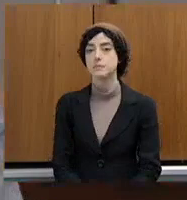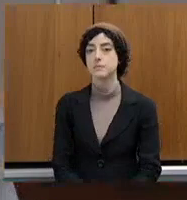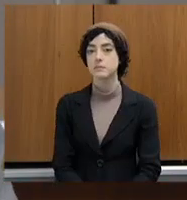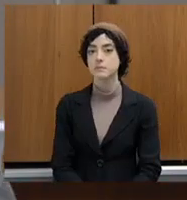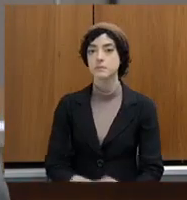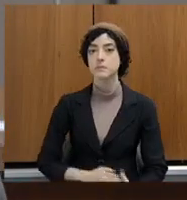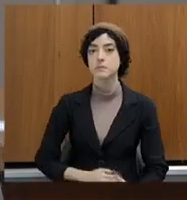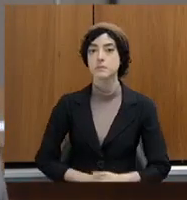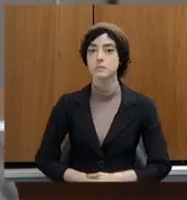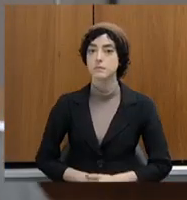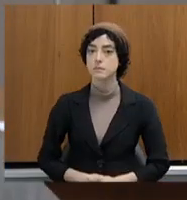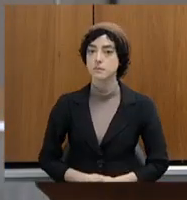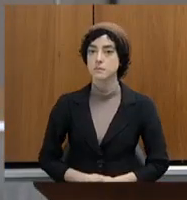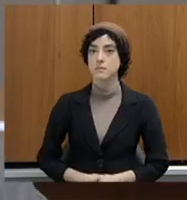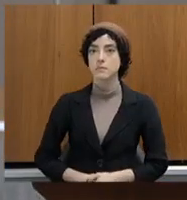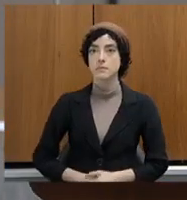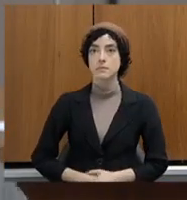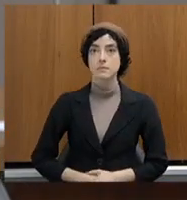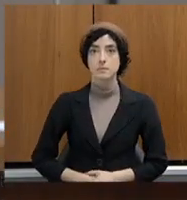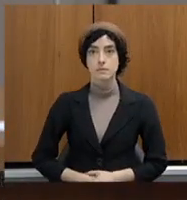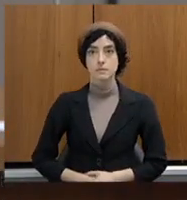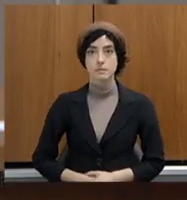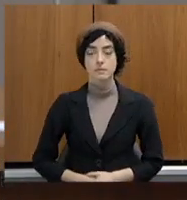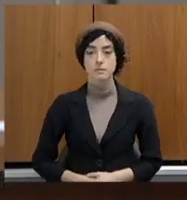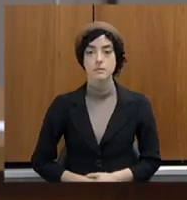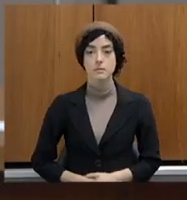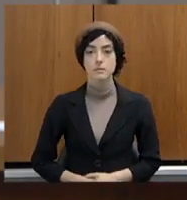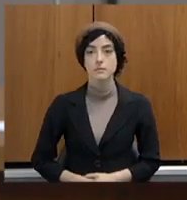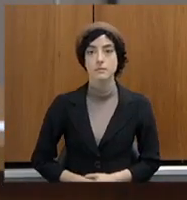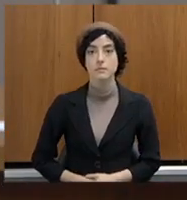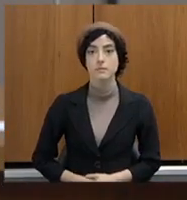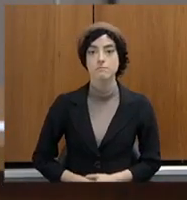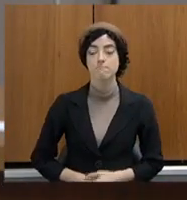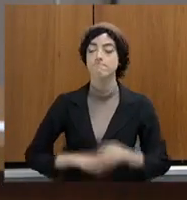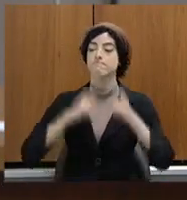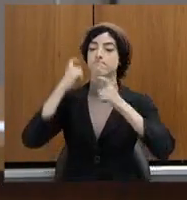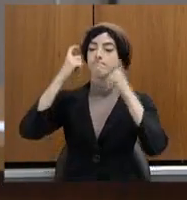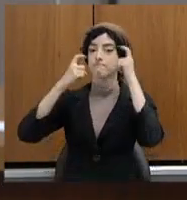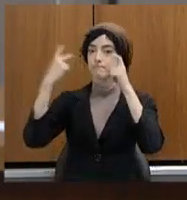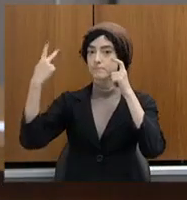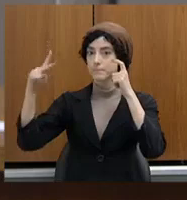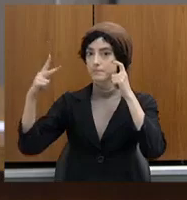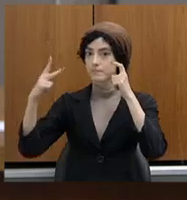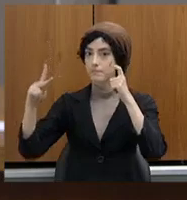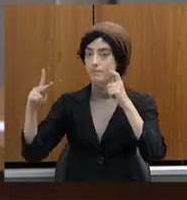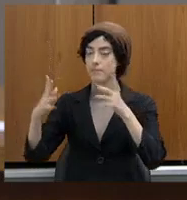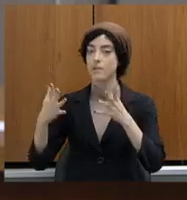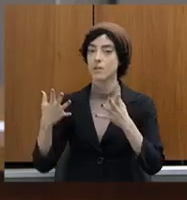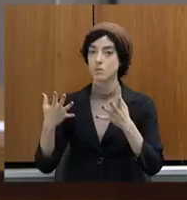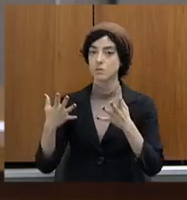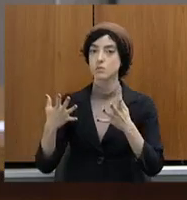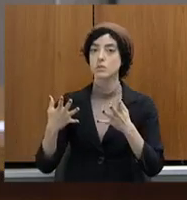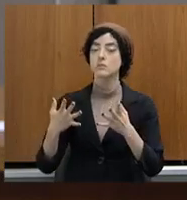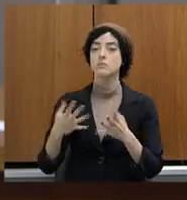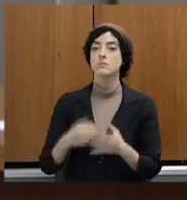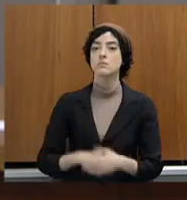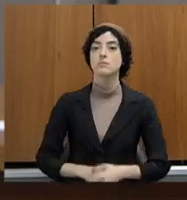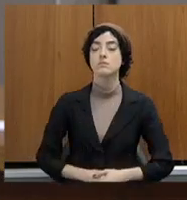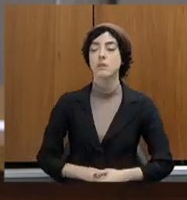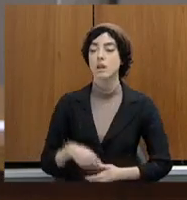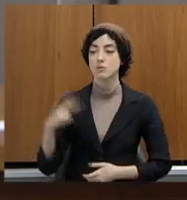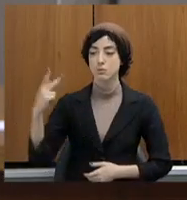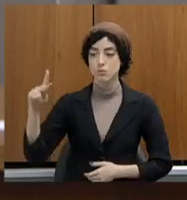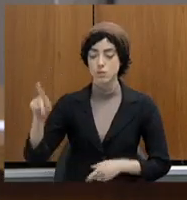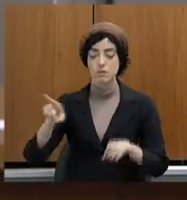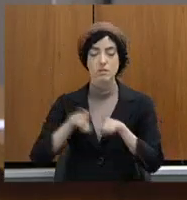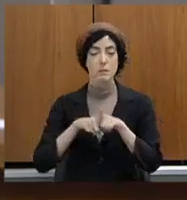de consignar que essa preocupação é realmente, ela é do senhor, é de diversos parlamentares. Eu tenho